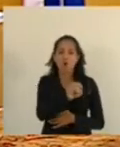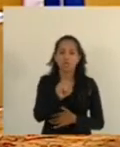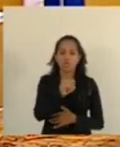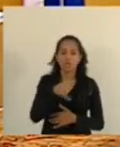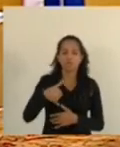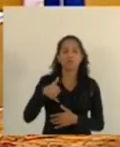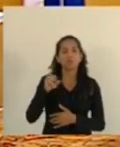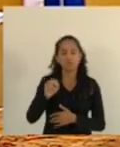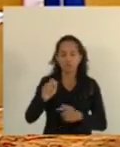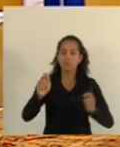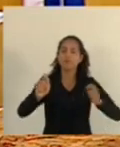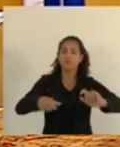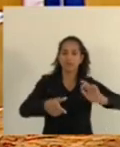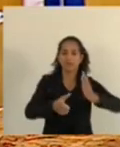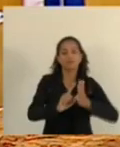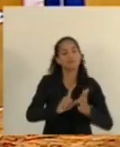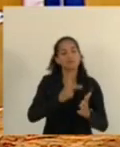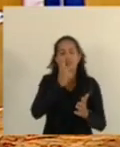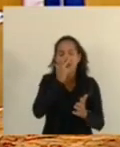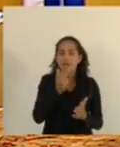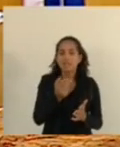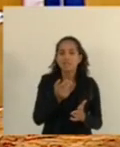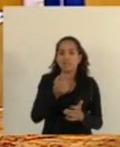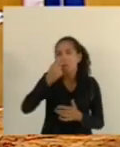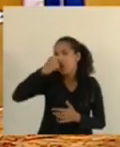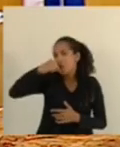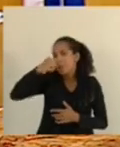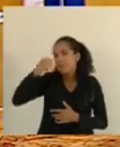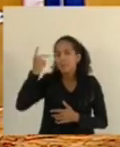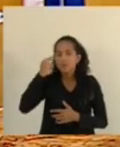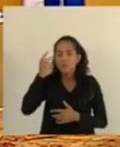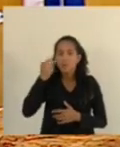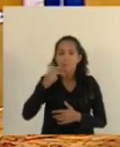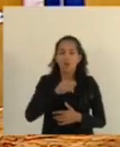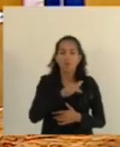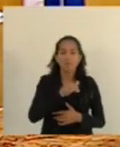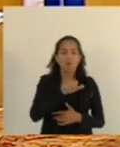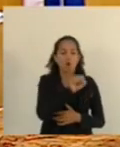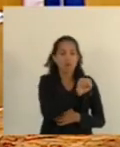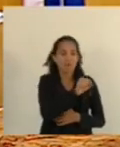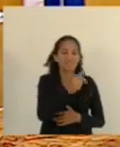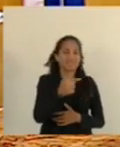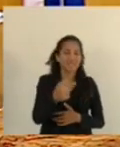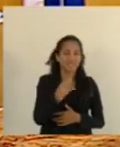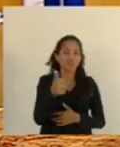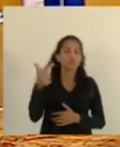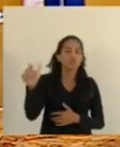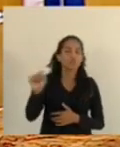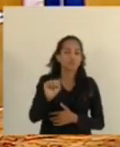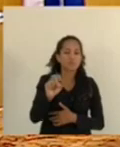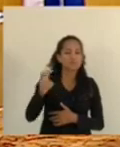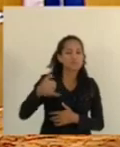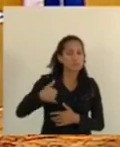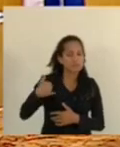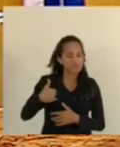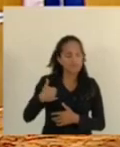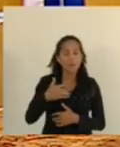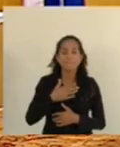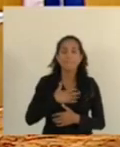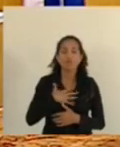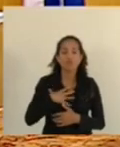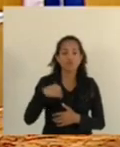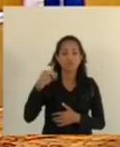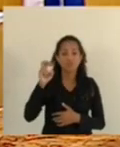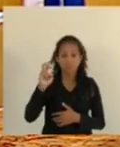o Covid passou como uma gripe. O meu irmão de 87, o outro de 85, meus cinco filhos